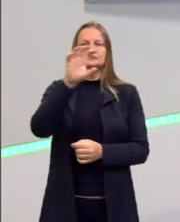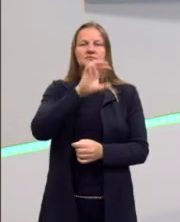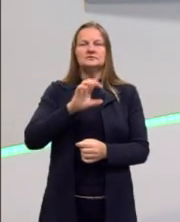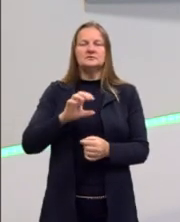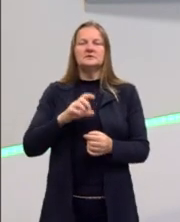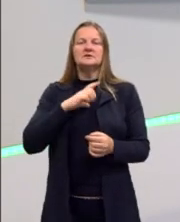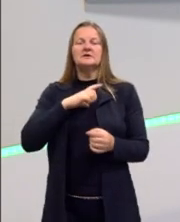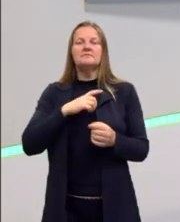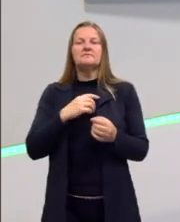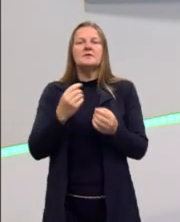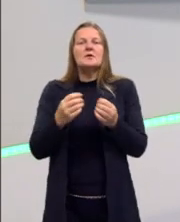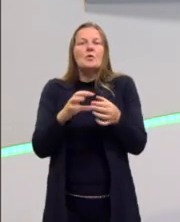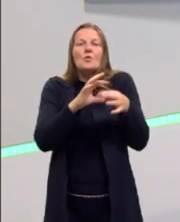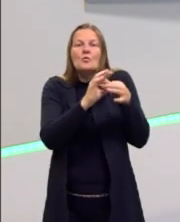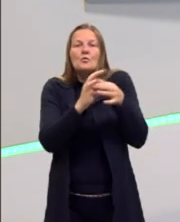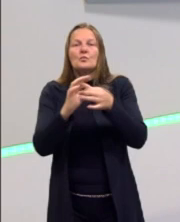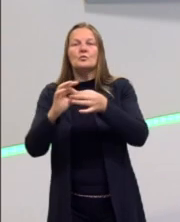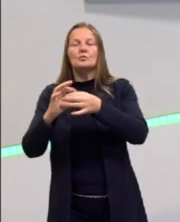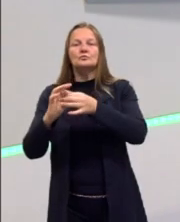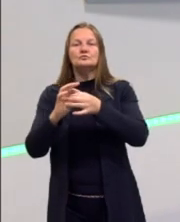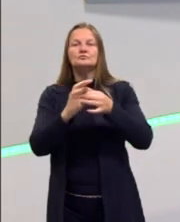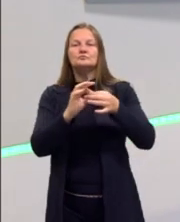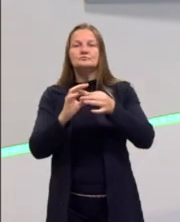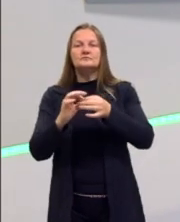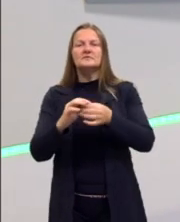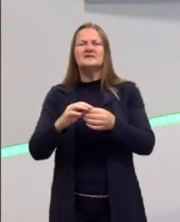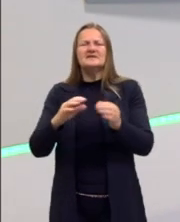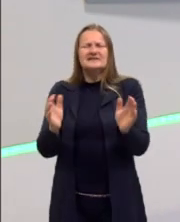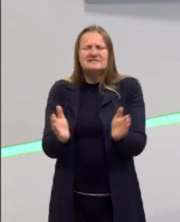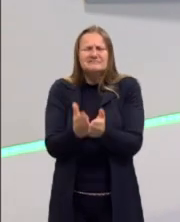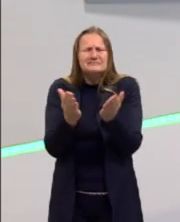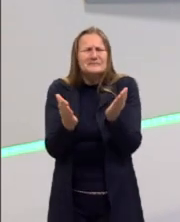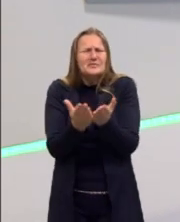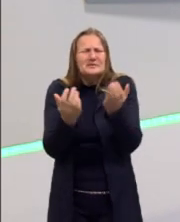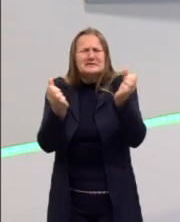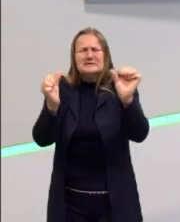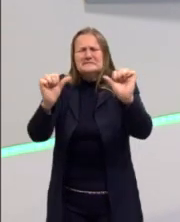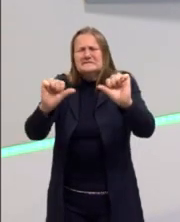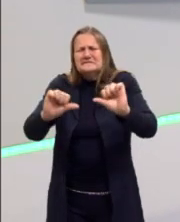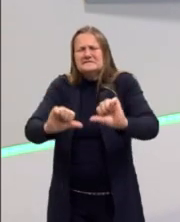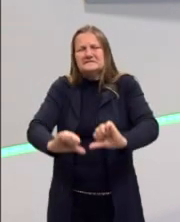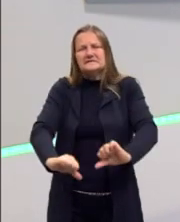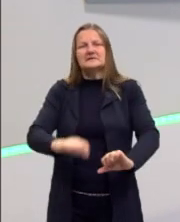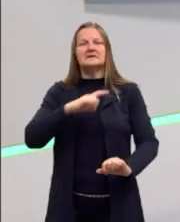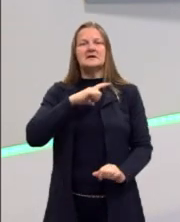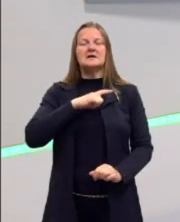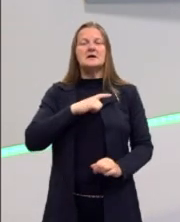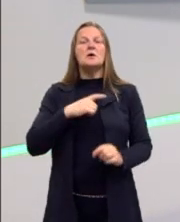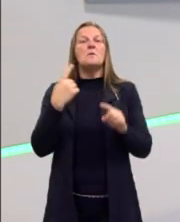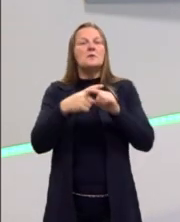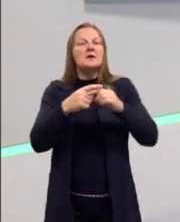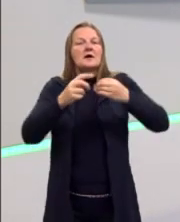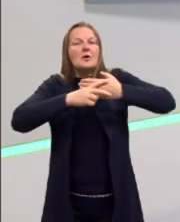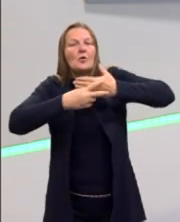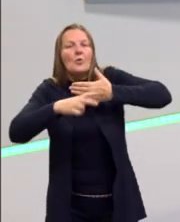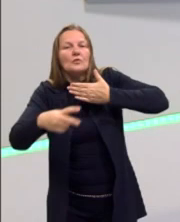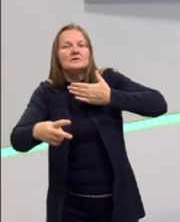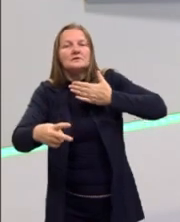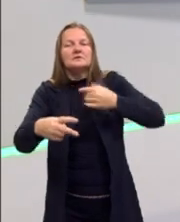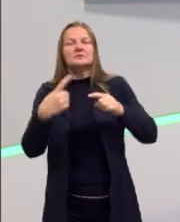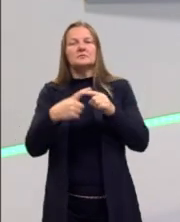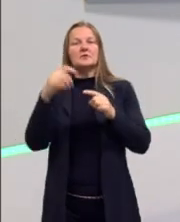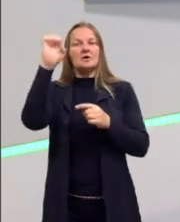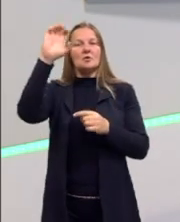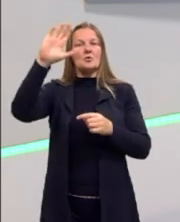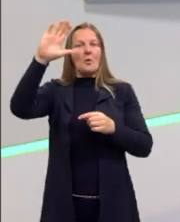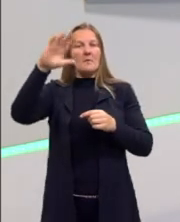então, que a condição de miséria que, às vezes, alguns lugares da África tem, é fruto dessa exploração colonial, que